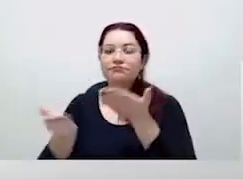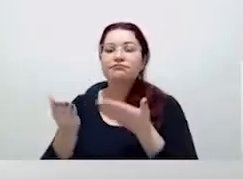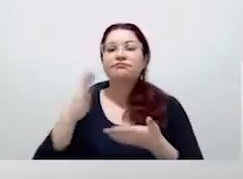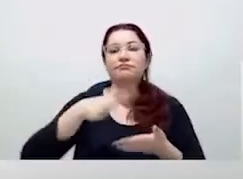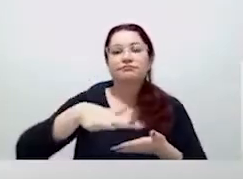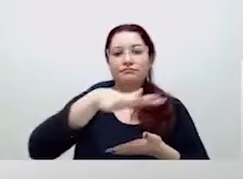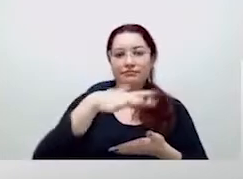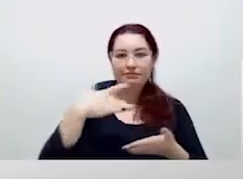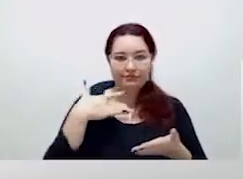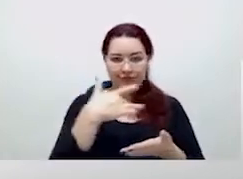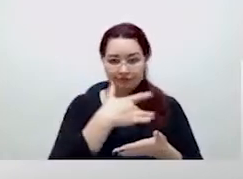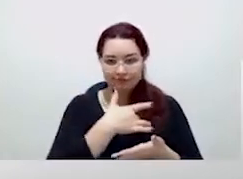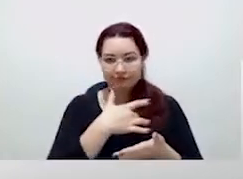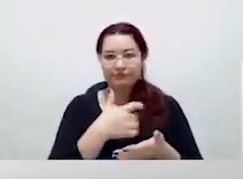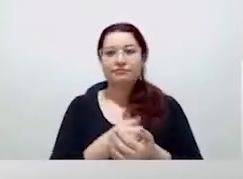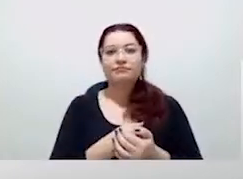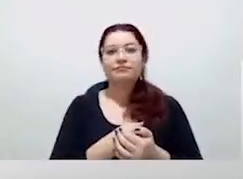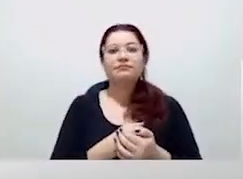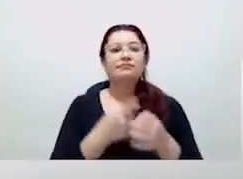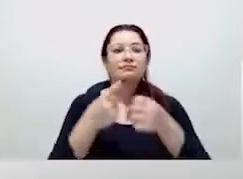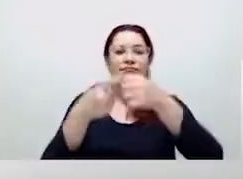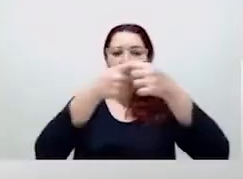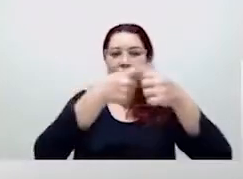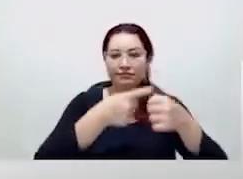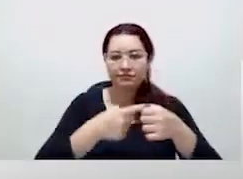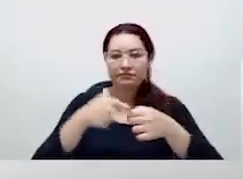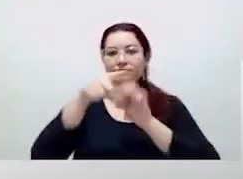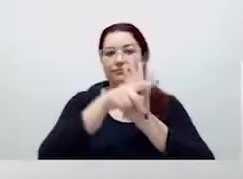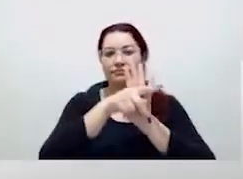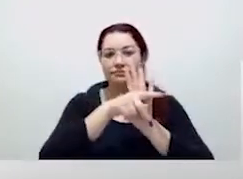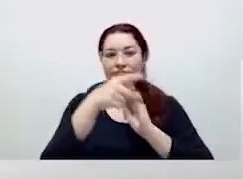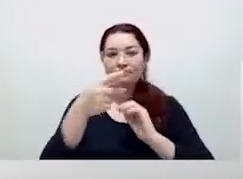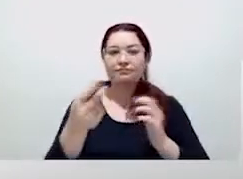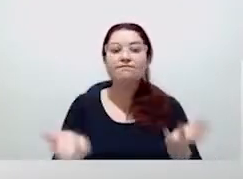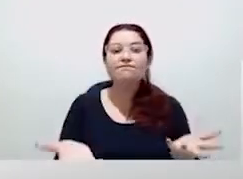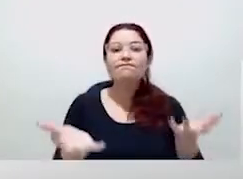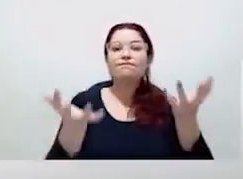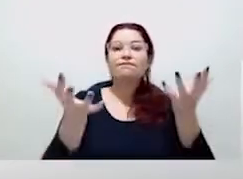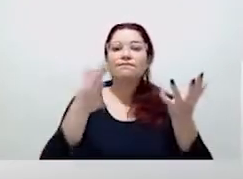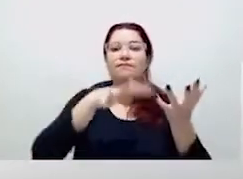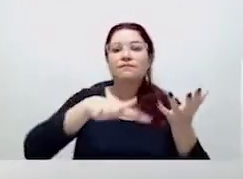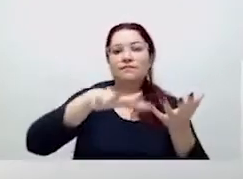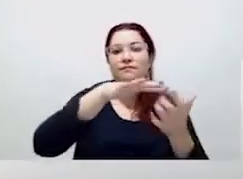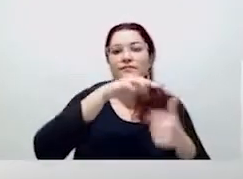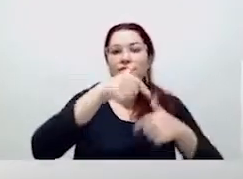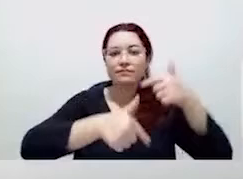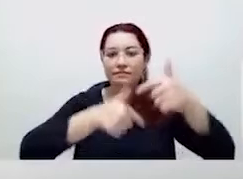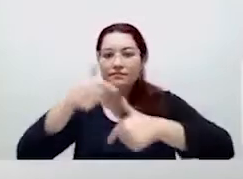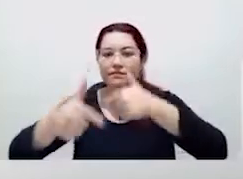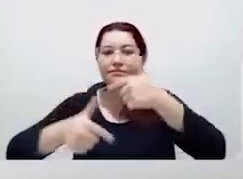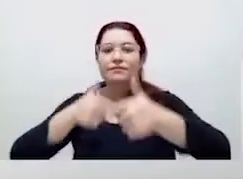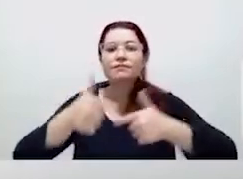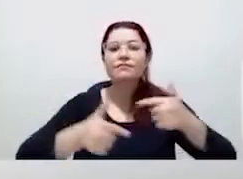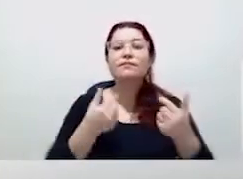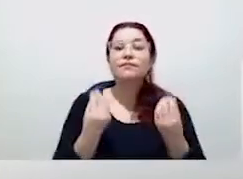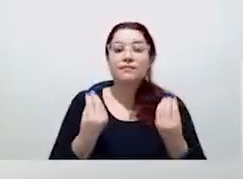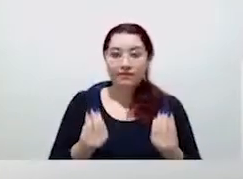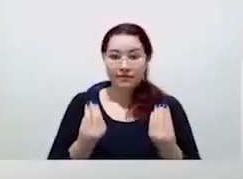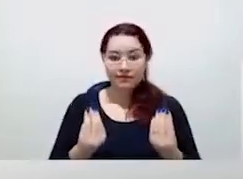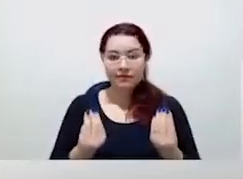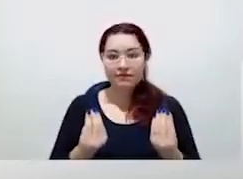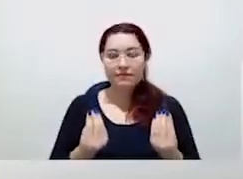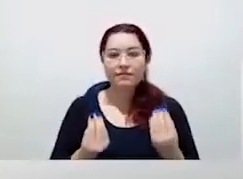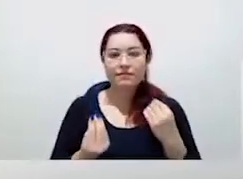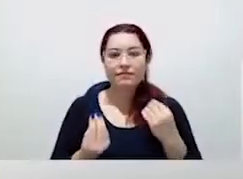saúde nas nossas unidades de saúde dos municípios, valorizando aquelas ações que melhor possam